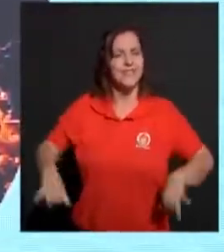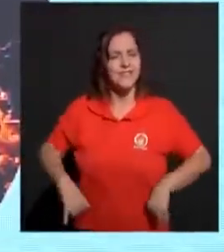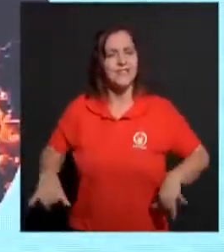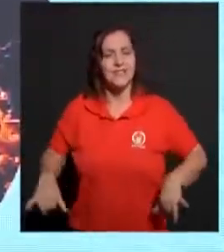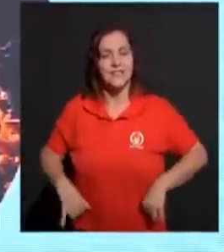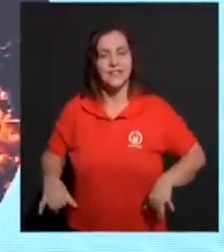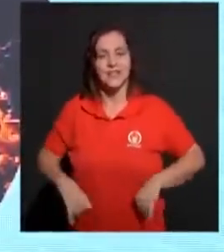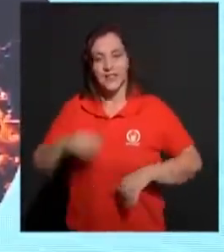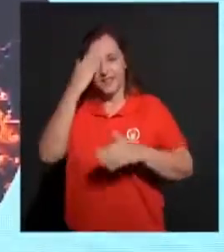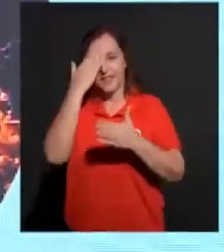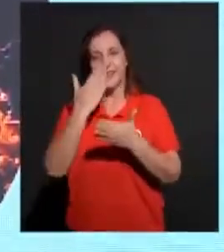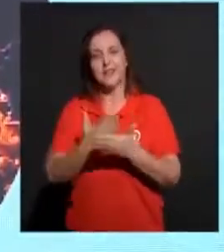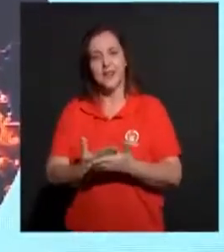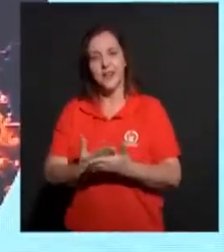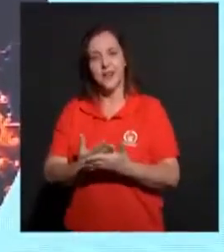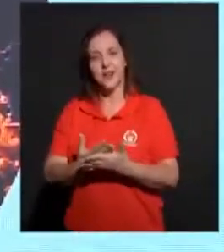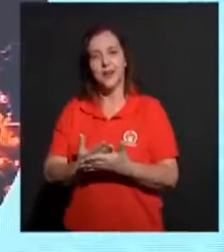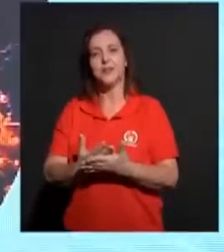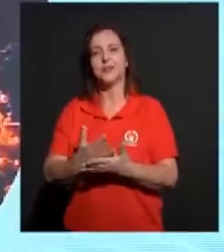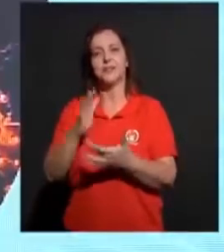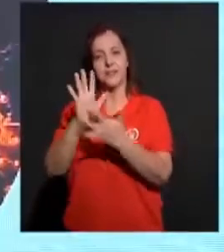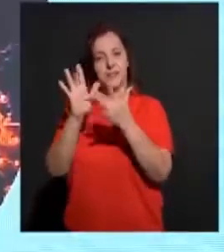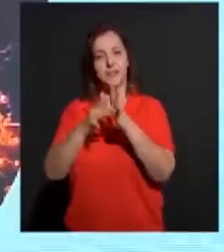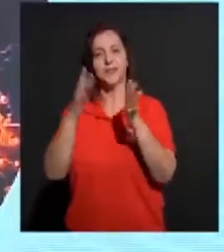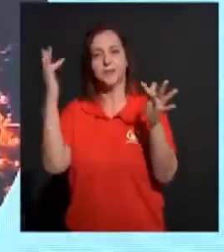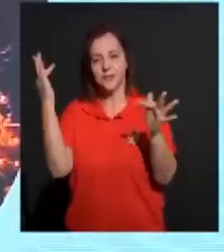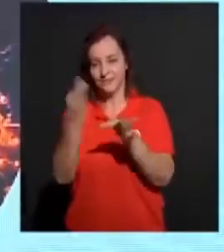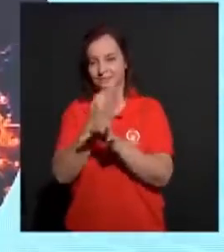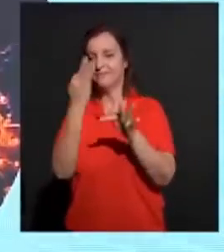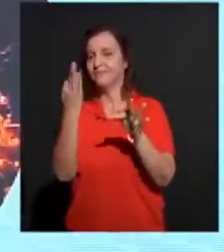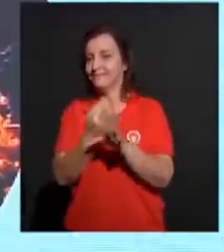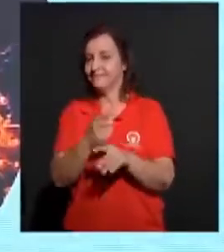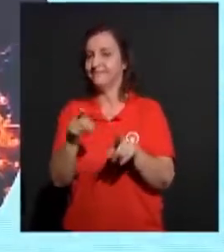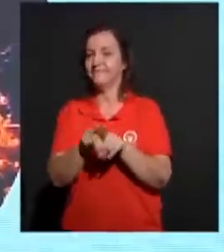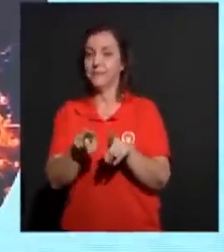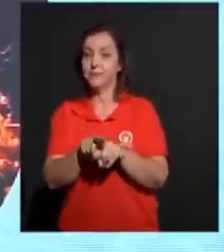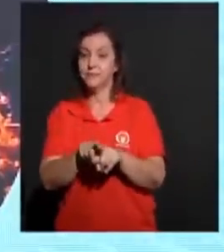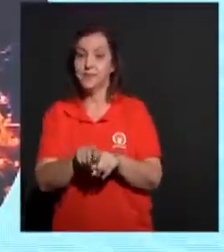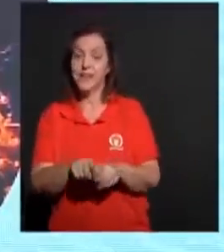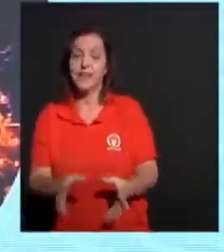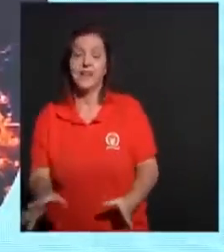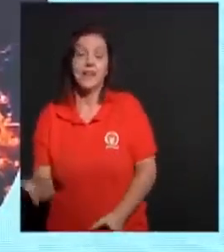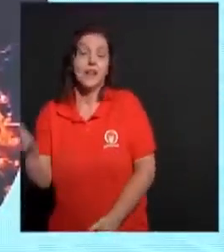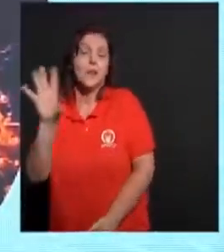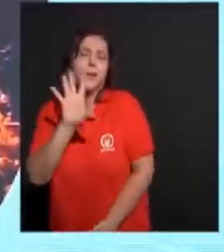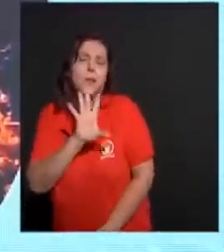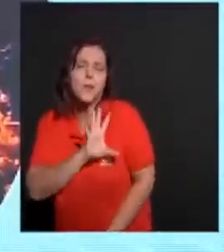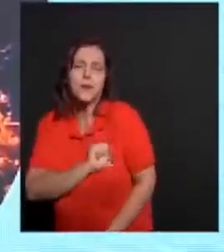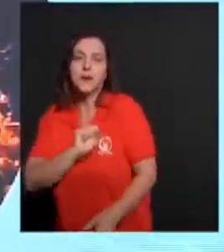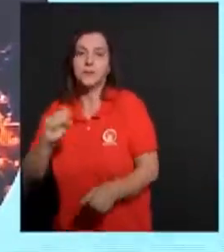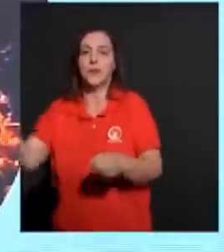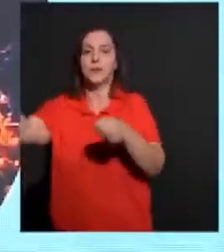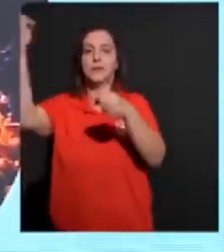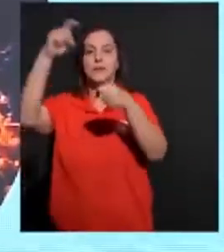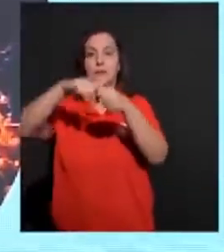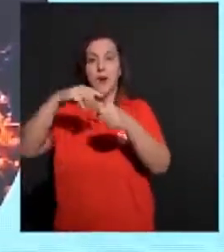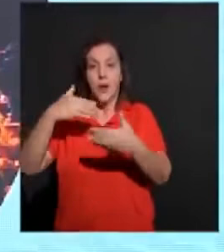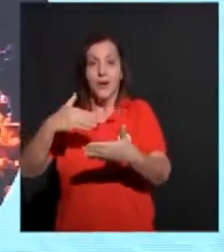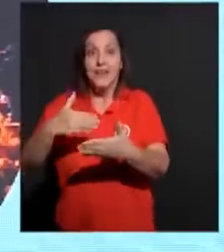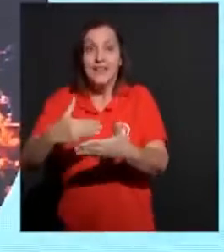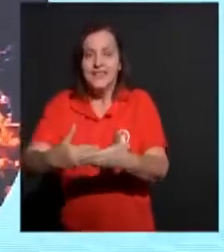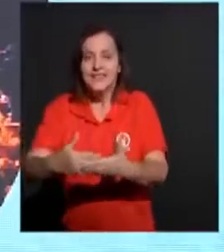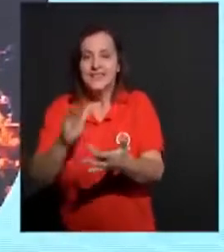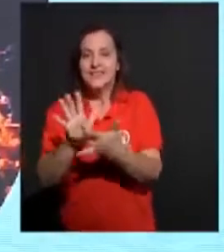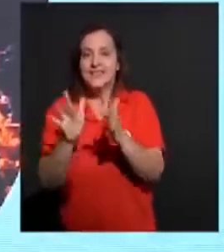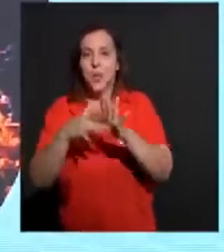esperou. E ele suportou. Por isso que eu posso amar a vinda de Cristo. Por isso que eu posso desejar